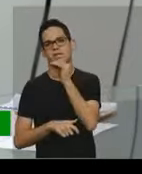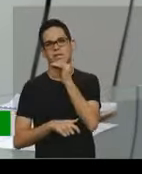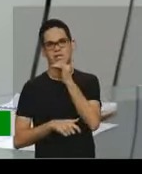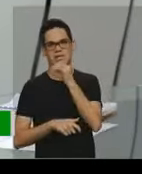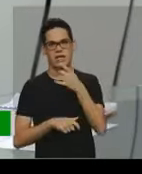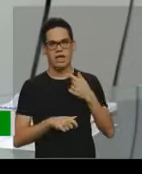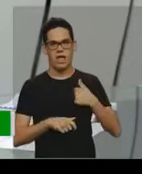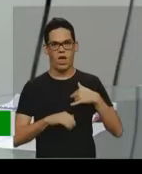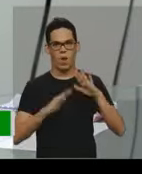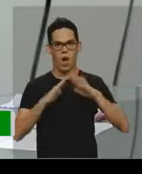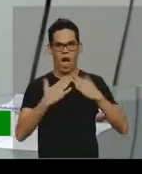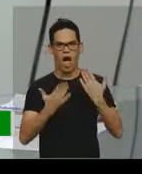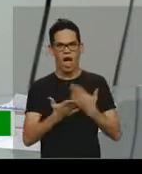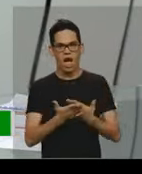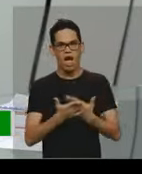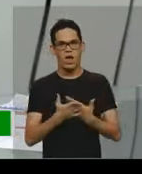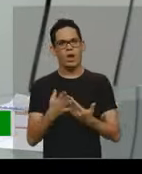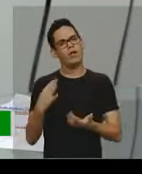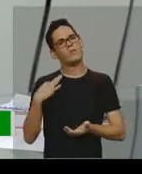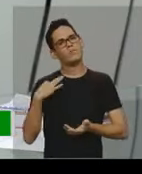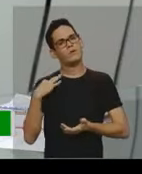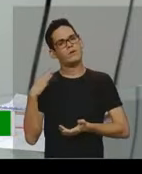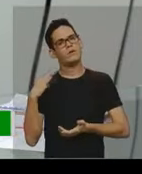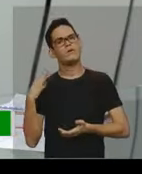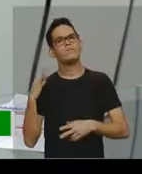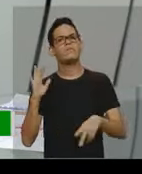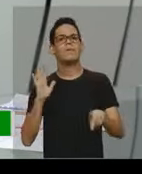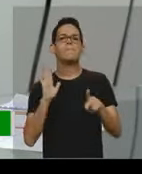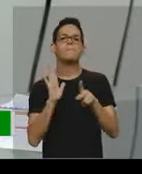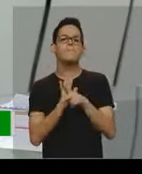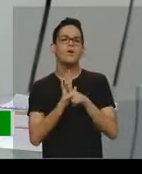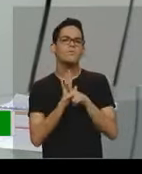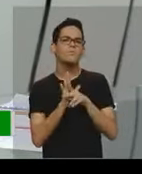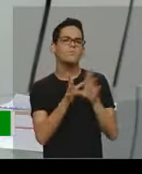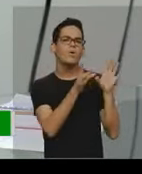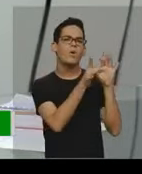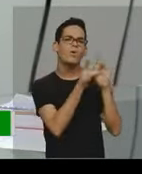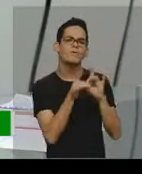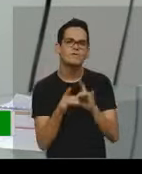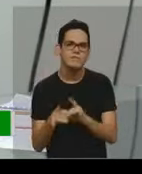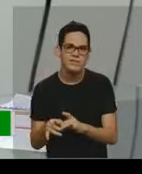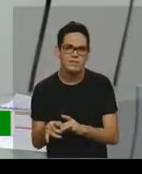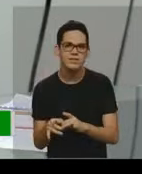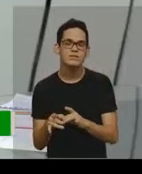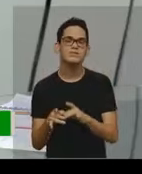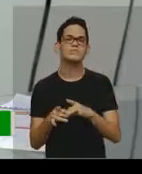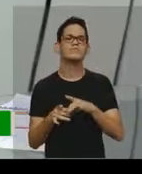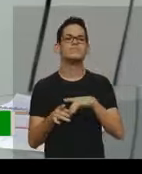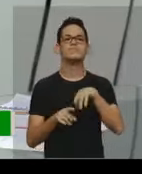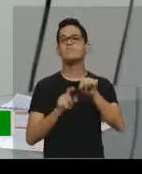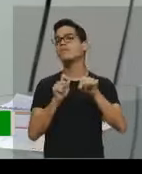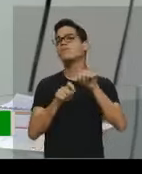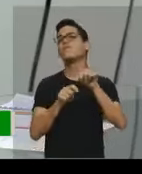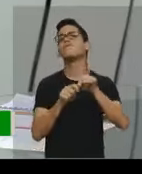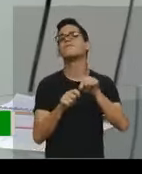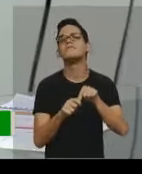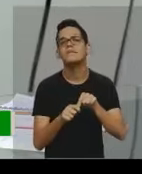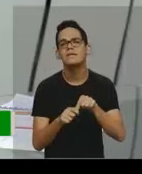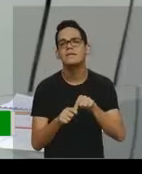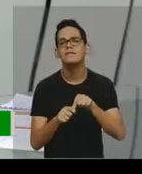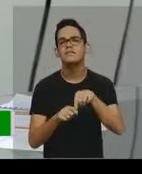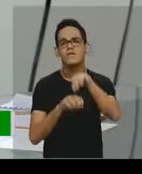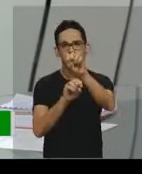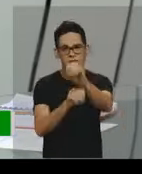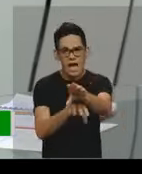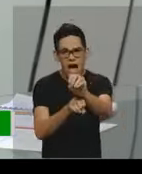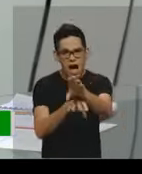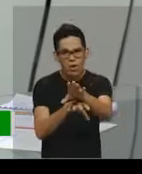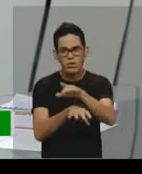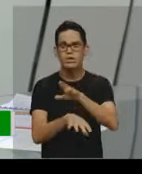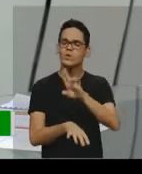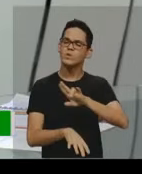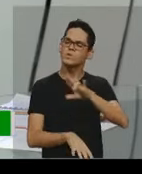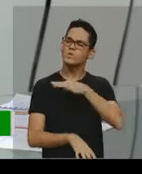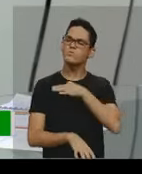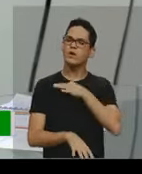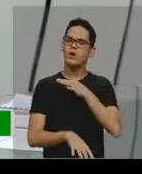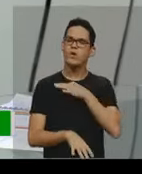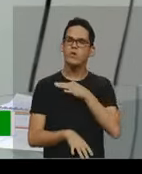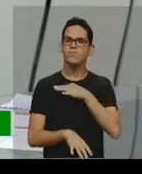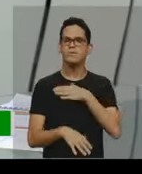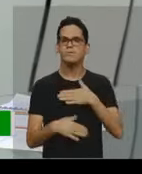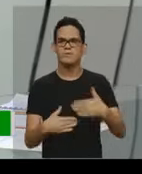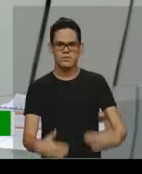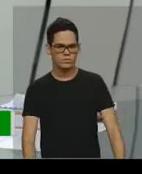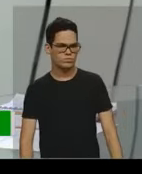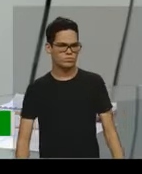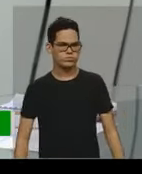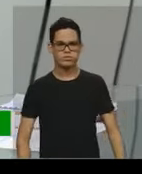venho da aula, eu tenho que pensar no contexto, é o que que eu estou indo fazer, que roupa que eu posso estar usando, eu não vou colocar um short,